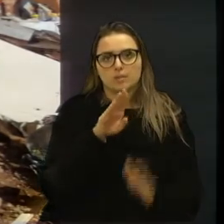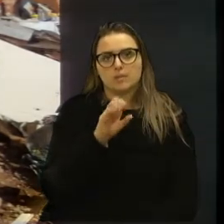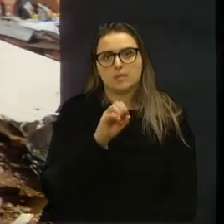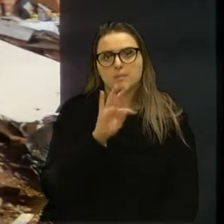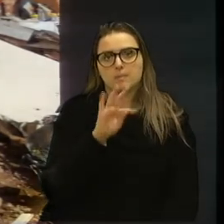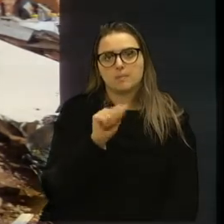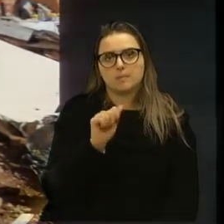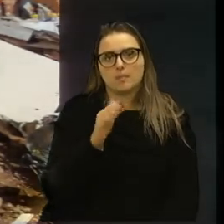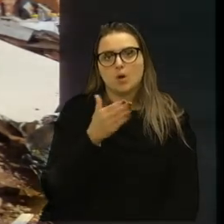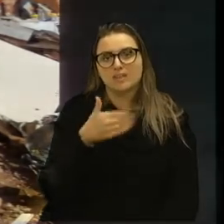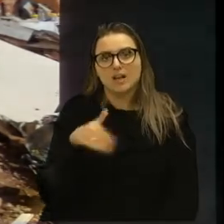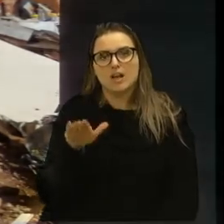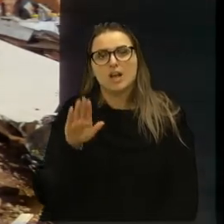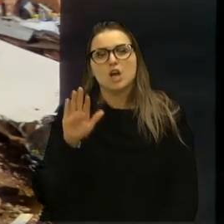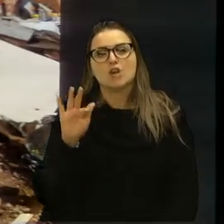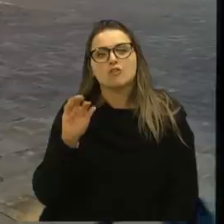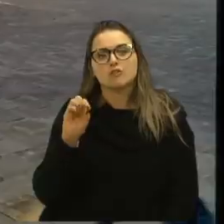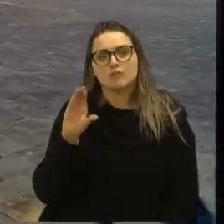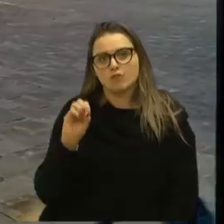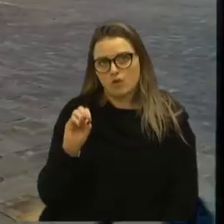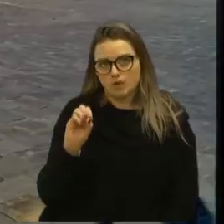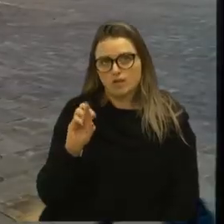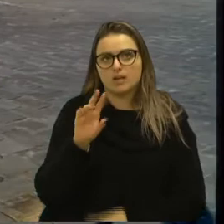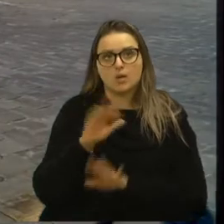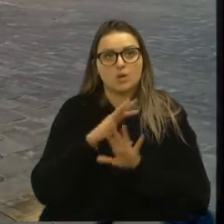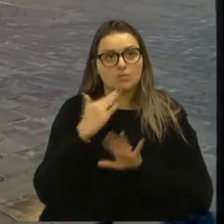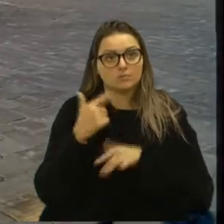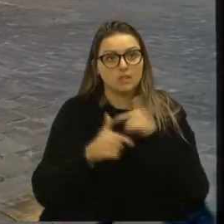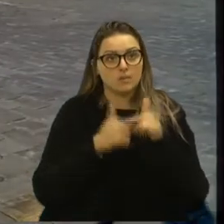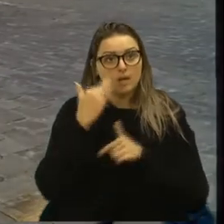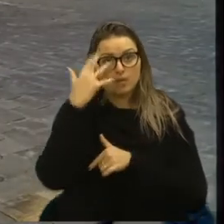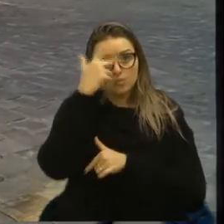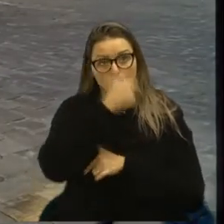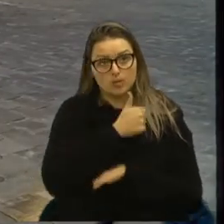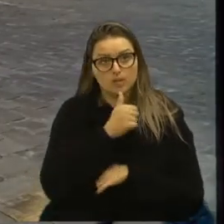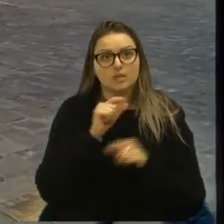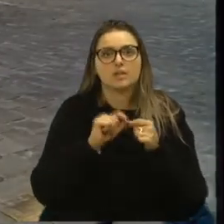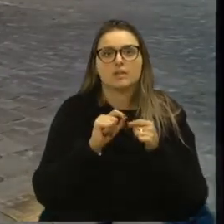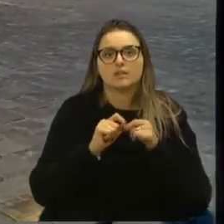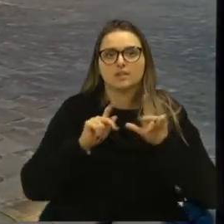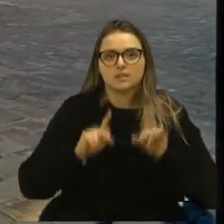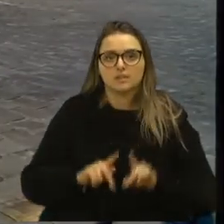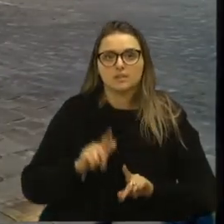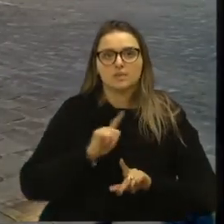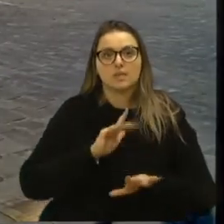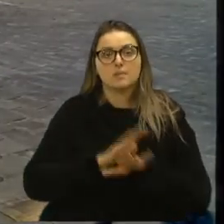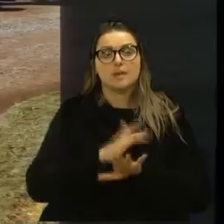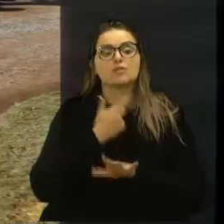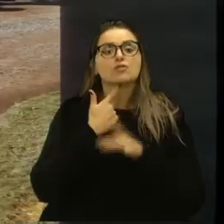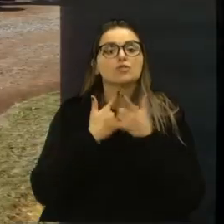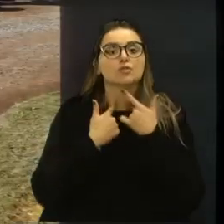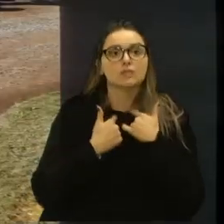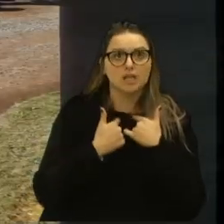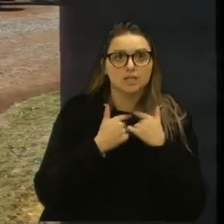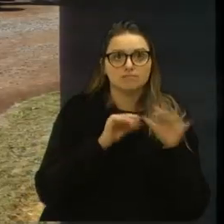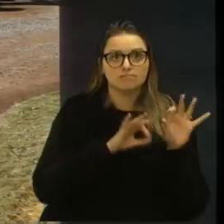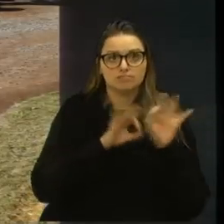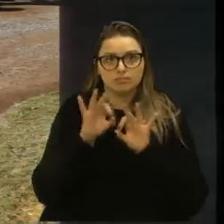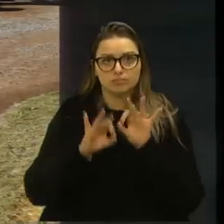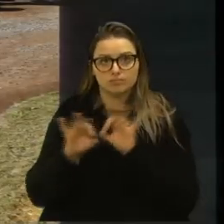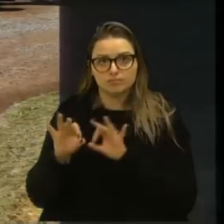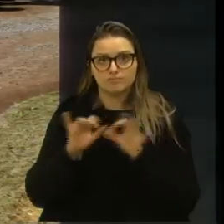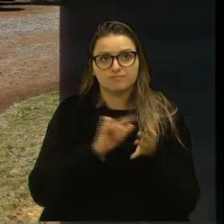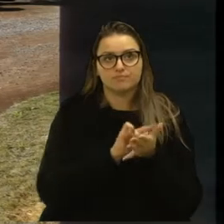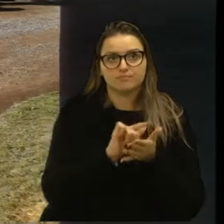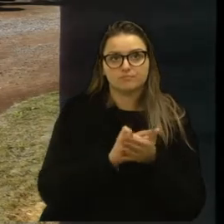Fora foi um trabalho muito lindo lá no bairro Serrano, deu ânimo às pessoas, os moradores, deu ânimo de